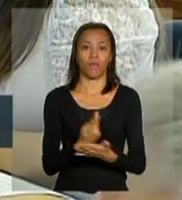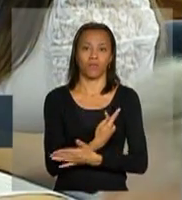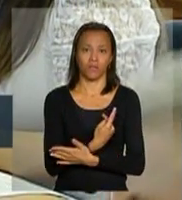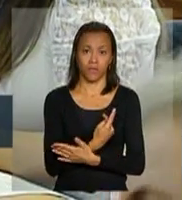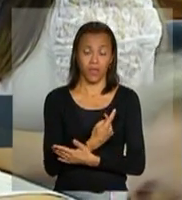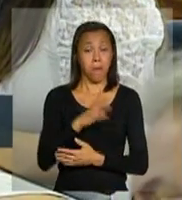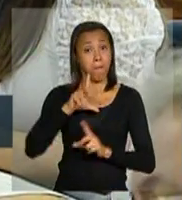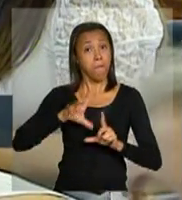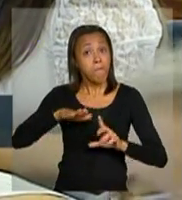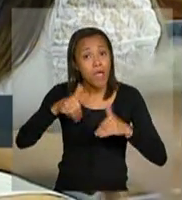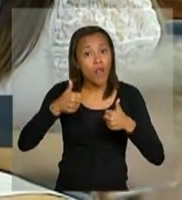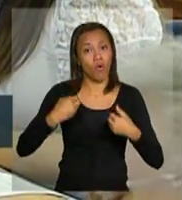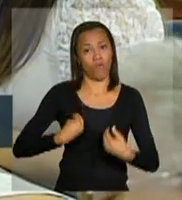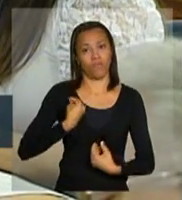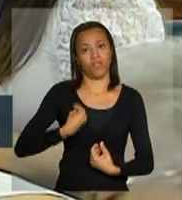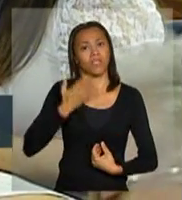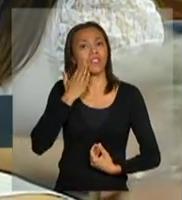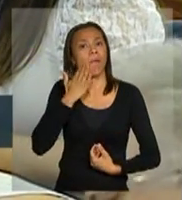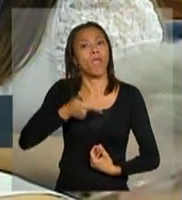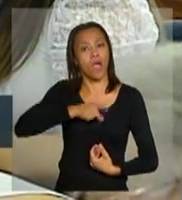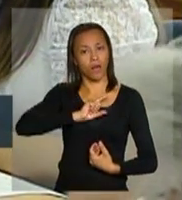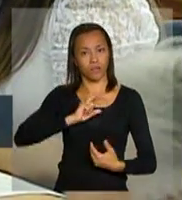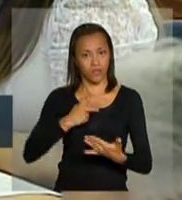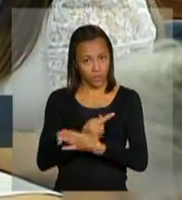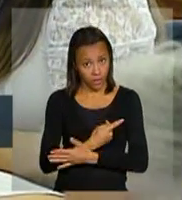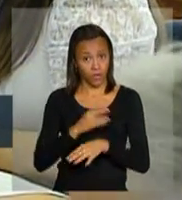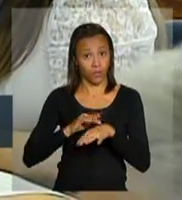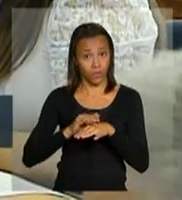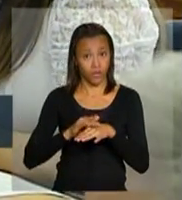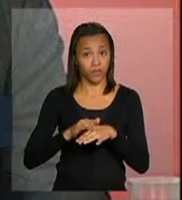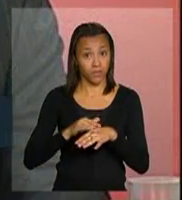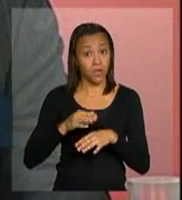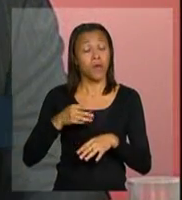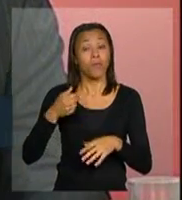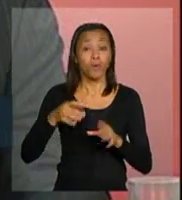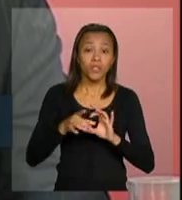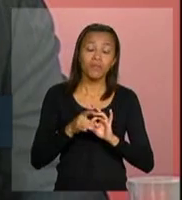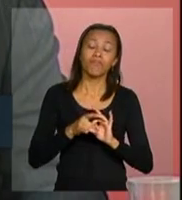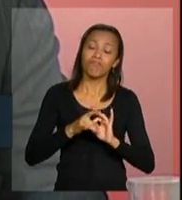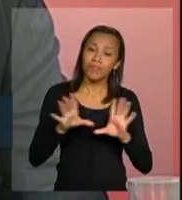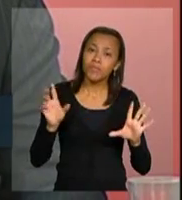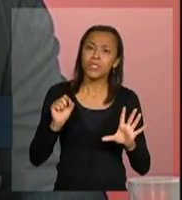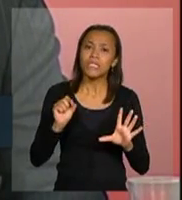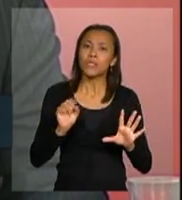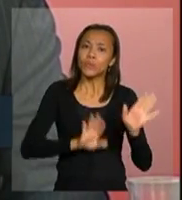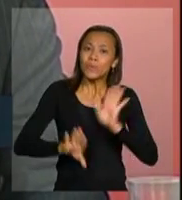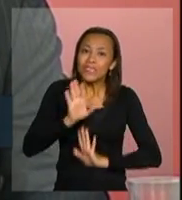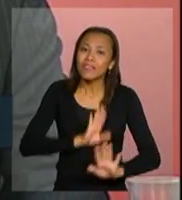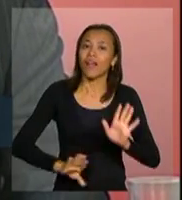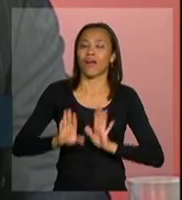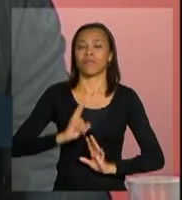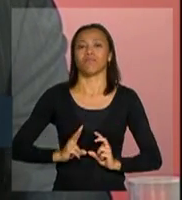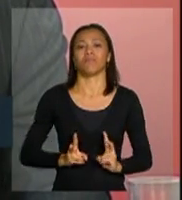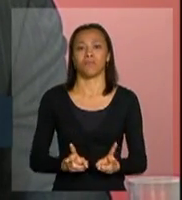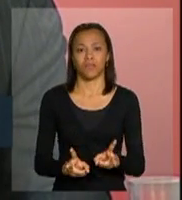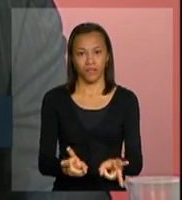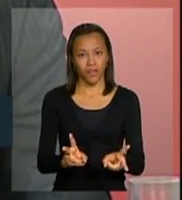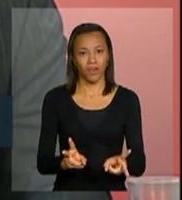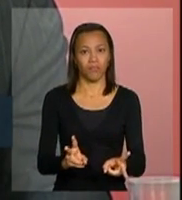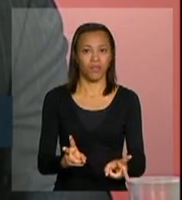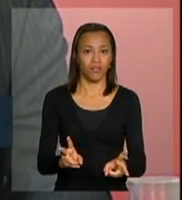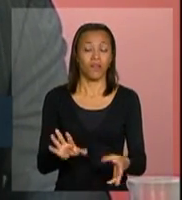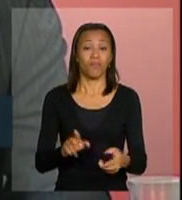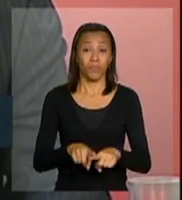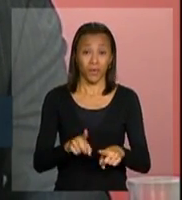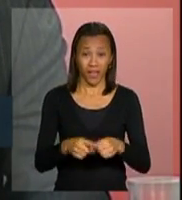uma melhor qualidade de vida, pode permitir reduzir os riscos, as comorbidades